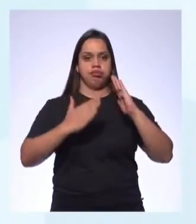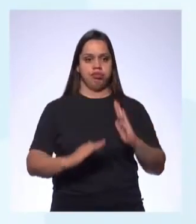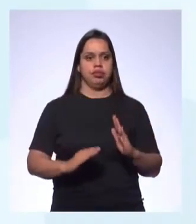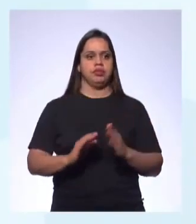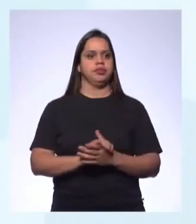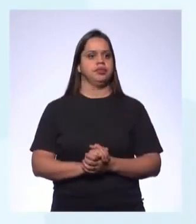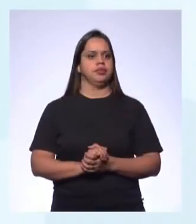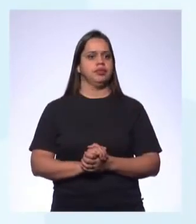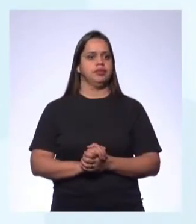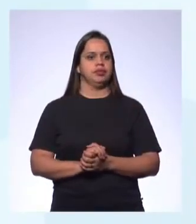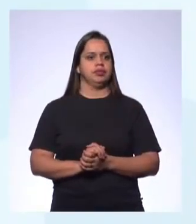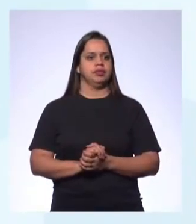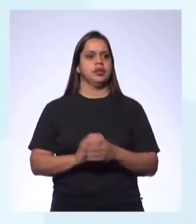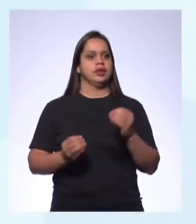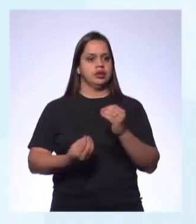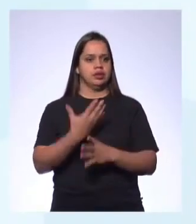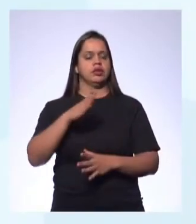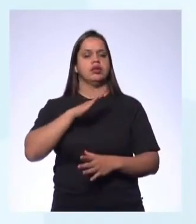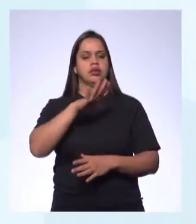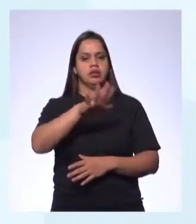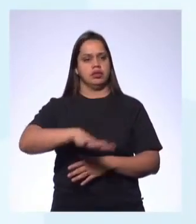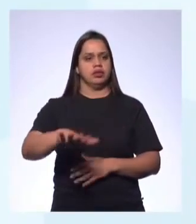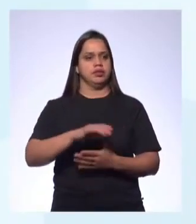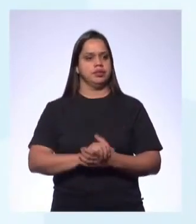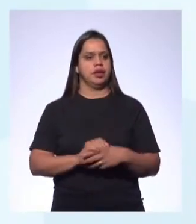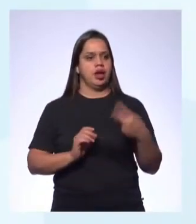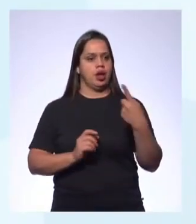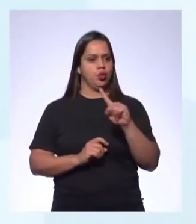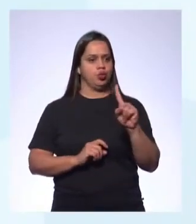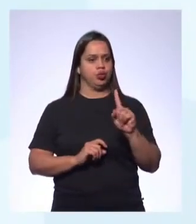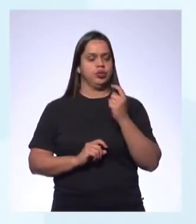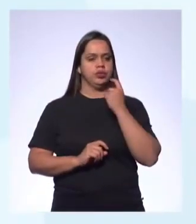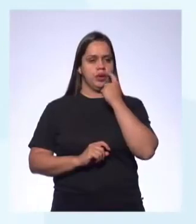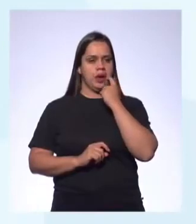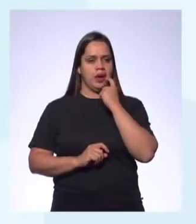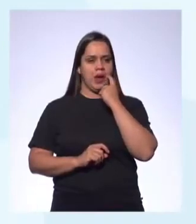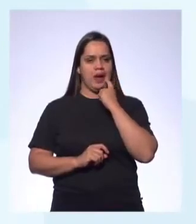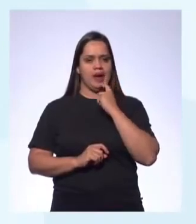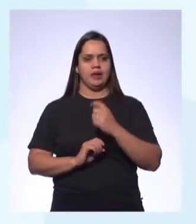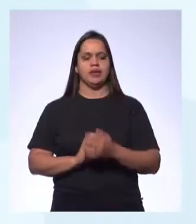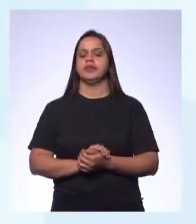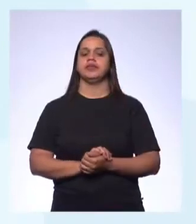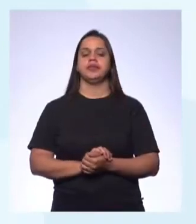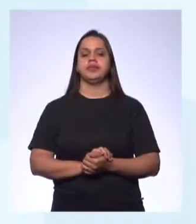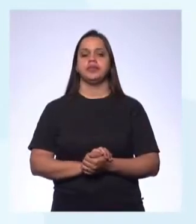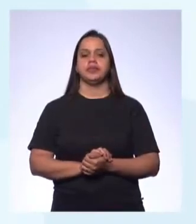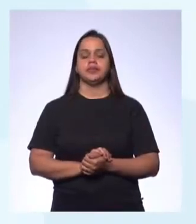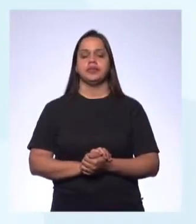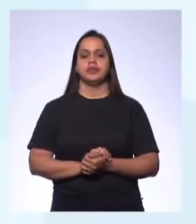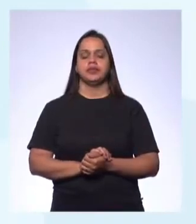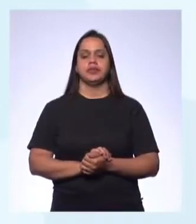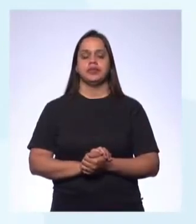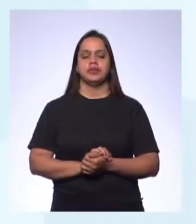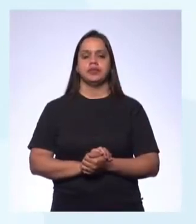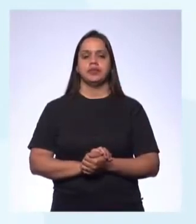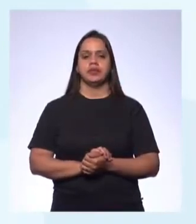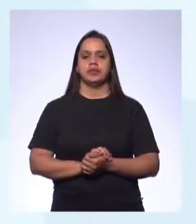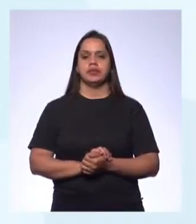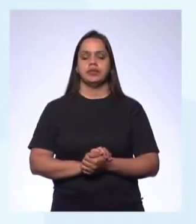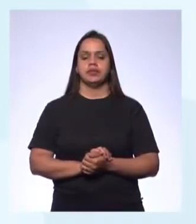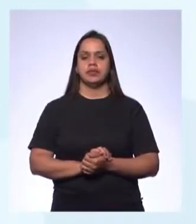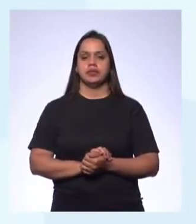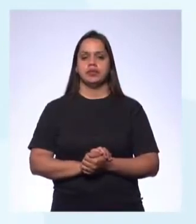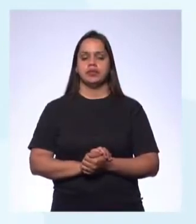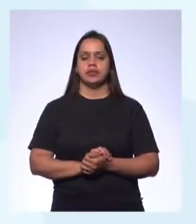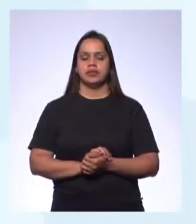The last, a última, the fast urbanization process also happens in Brazil. O